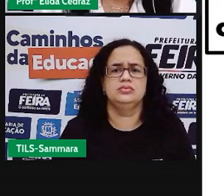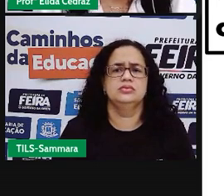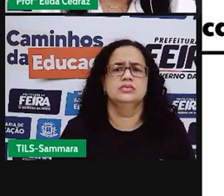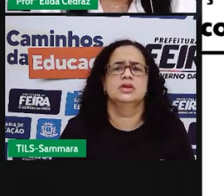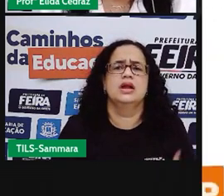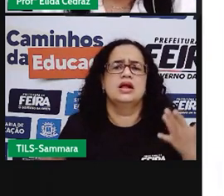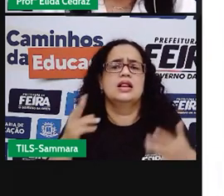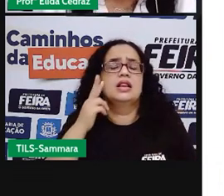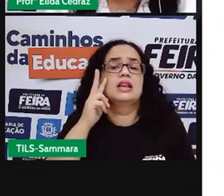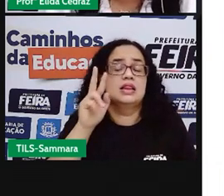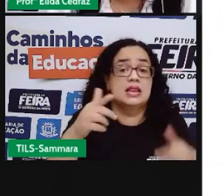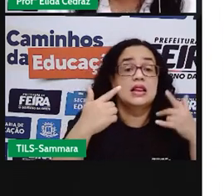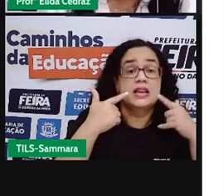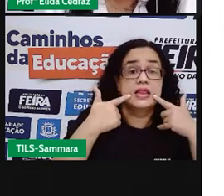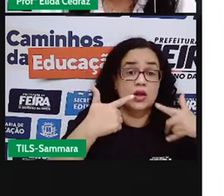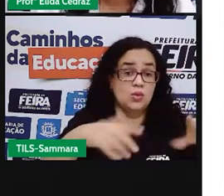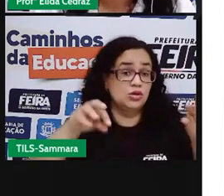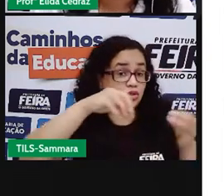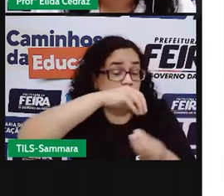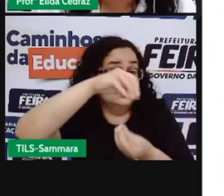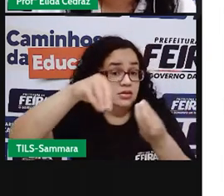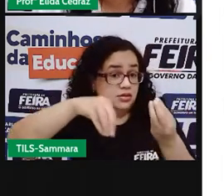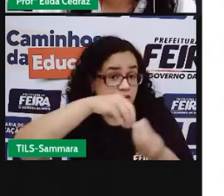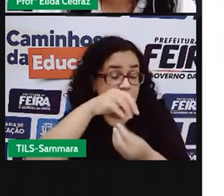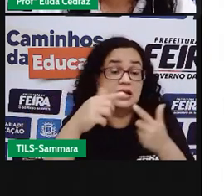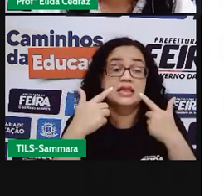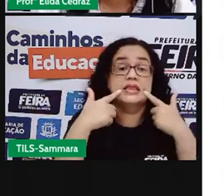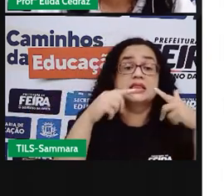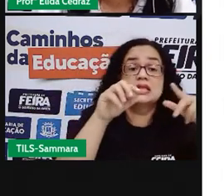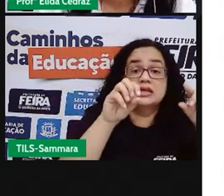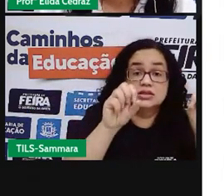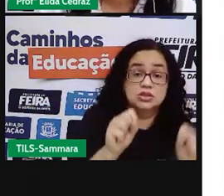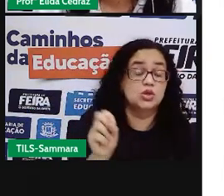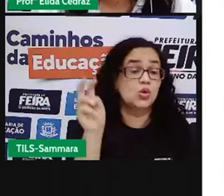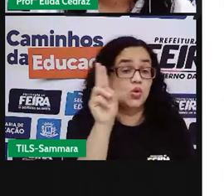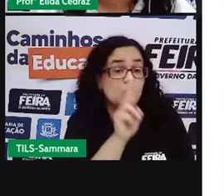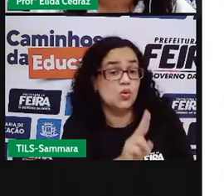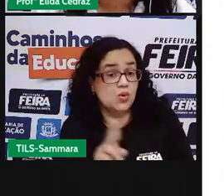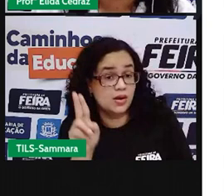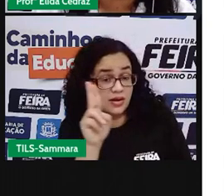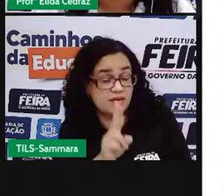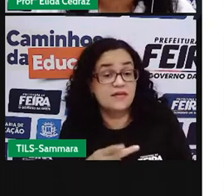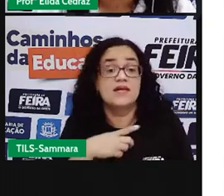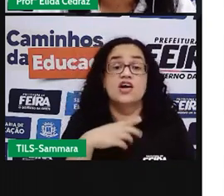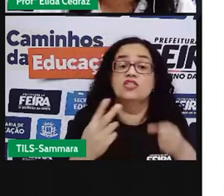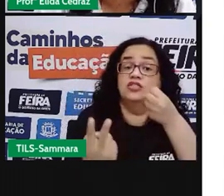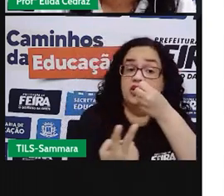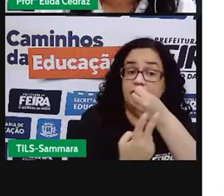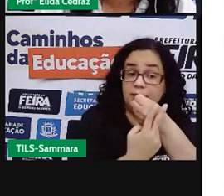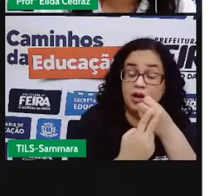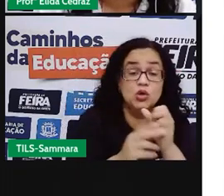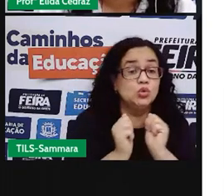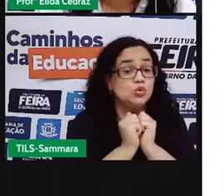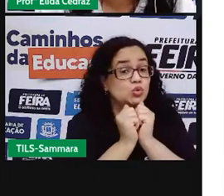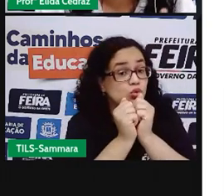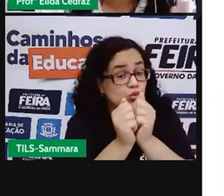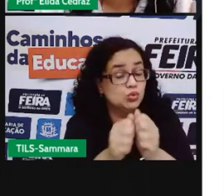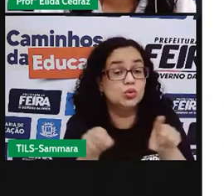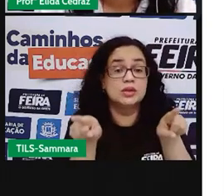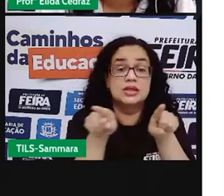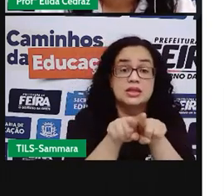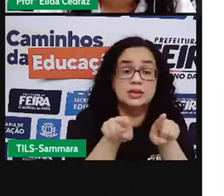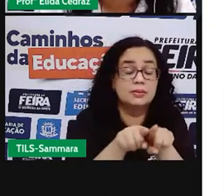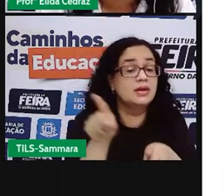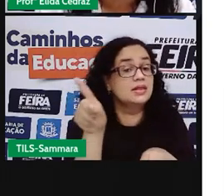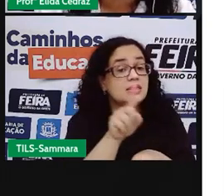A linguagem mista. Na linguagem mista, vamos usar a linguagem verbal e a linguagem não verbal. Agora, eu trouxe